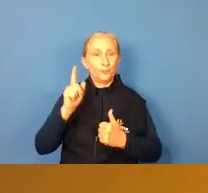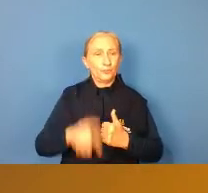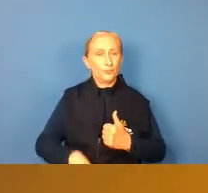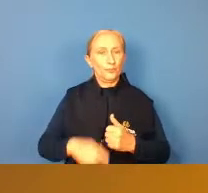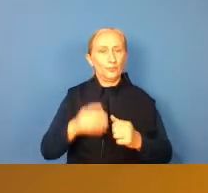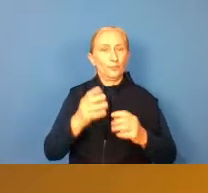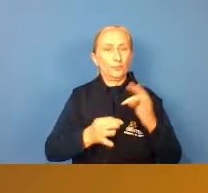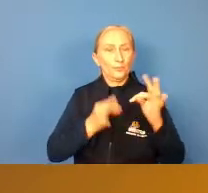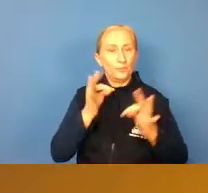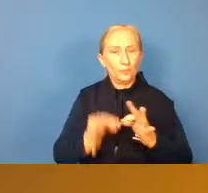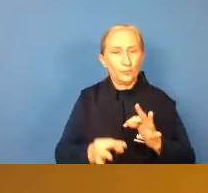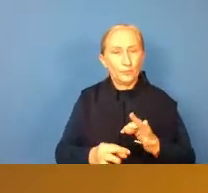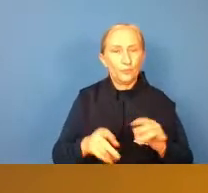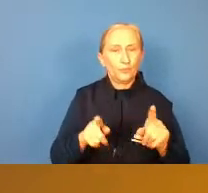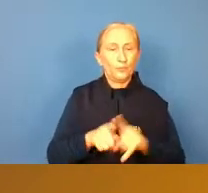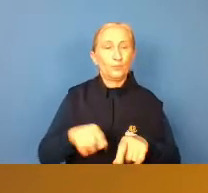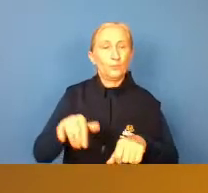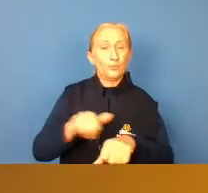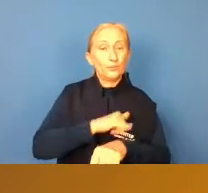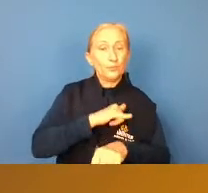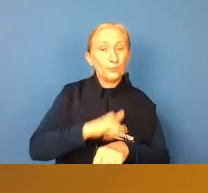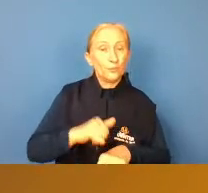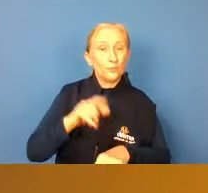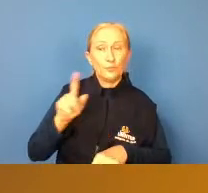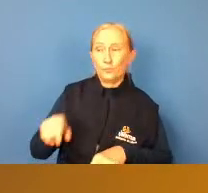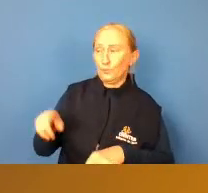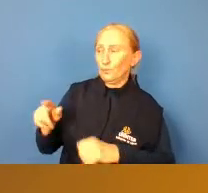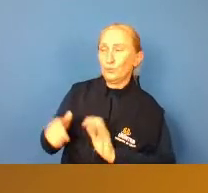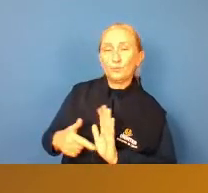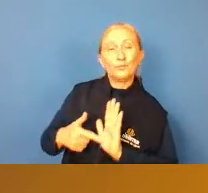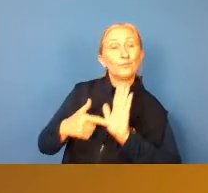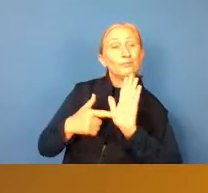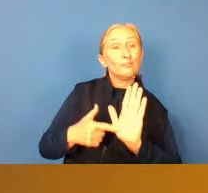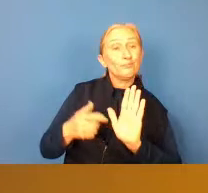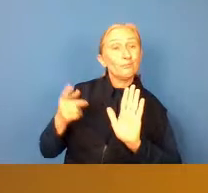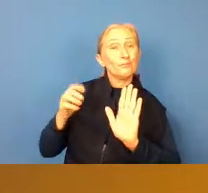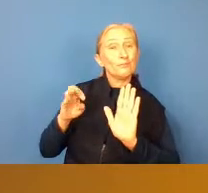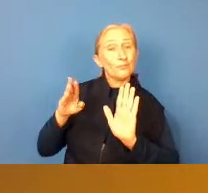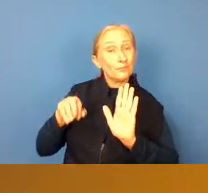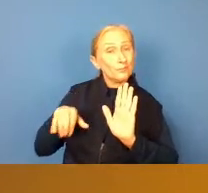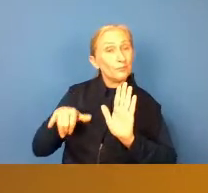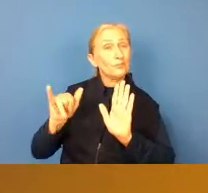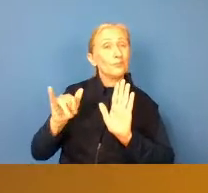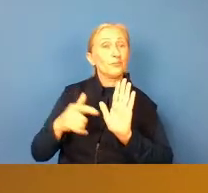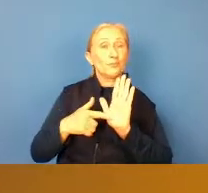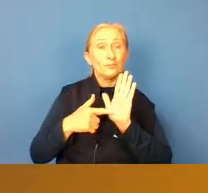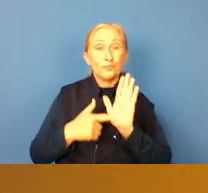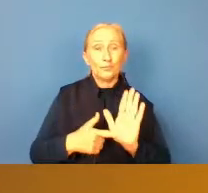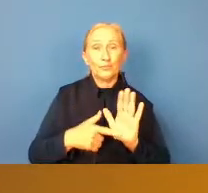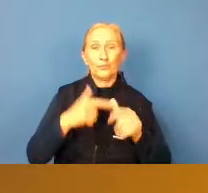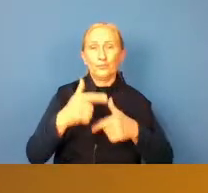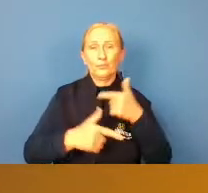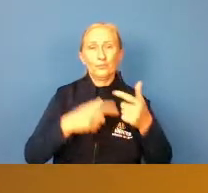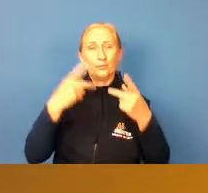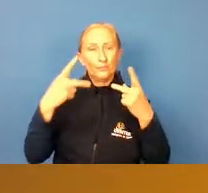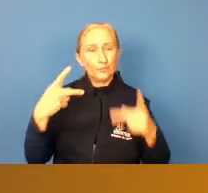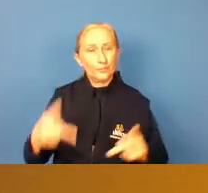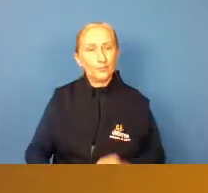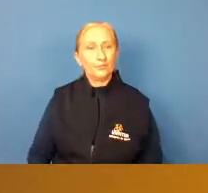técnicos e táticos que o Wesley apresentou ali no trabalho dele